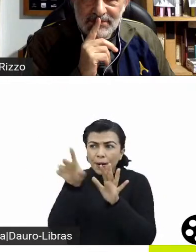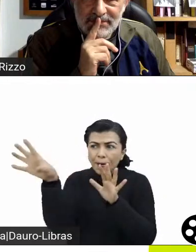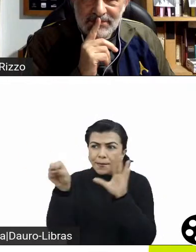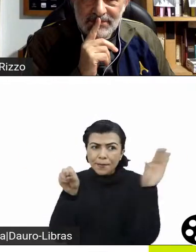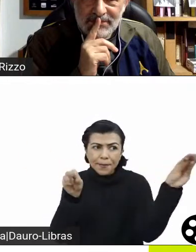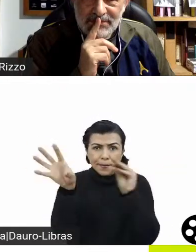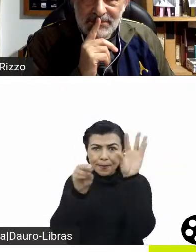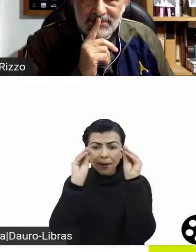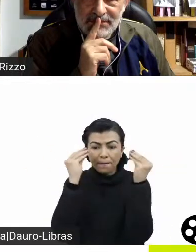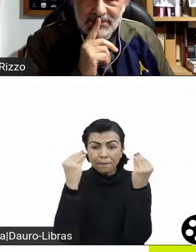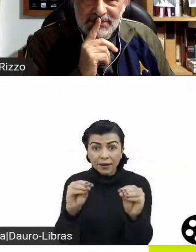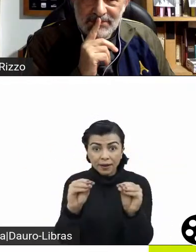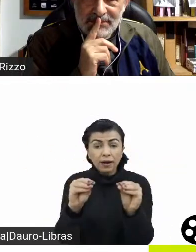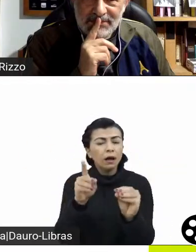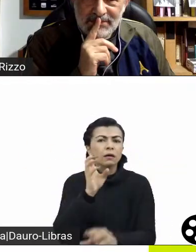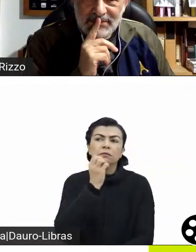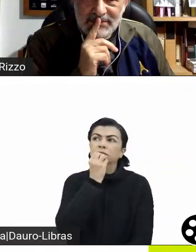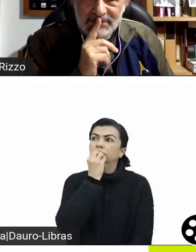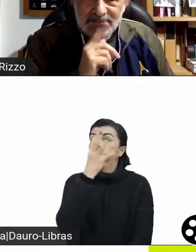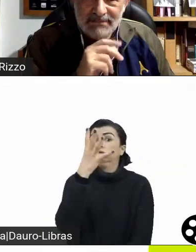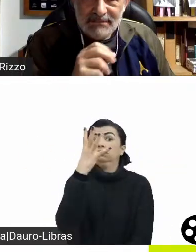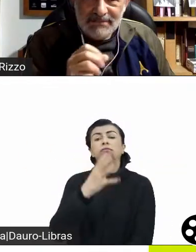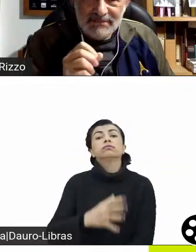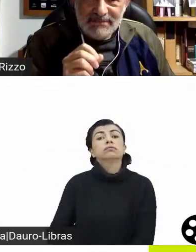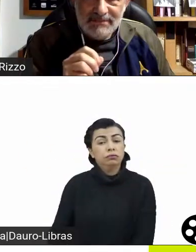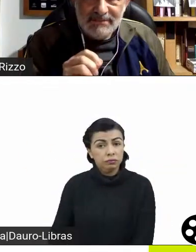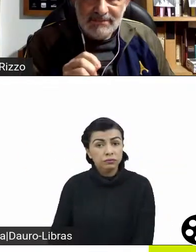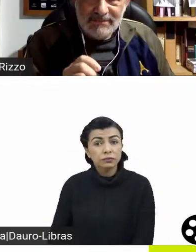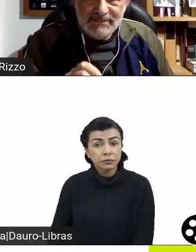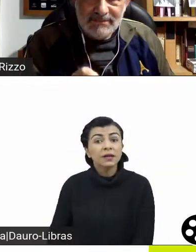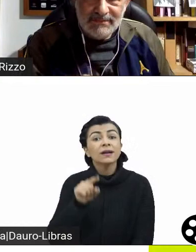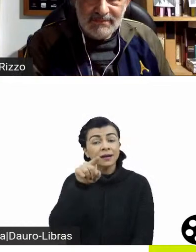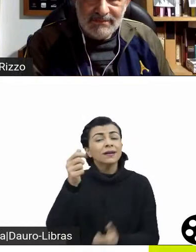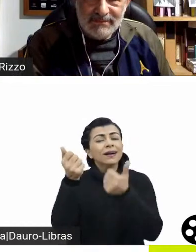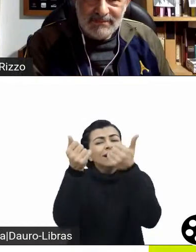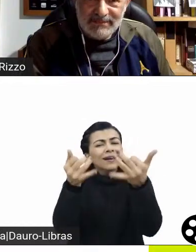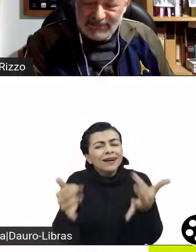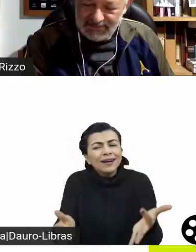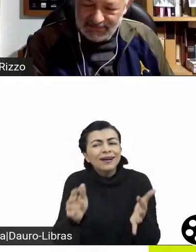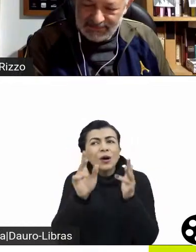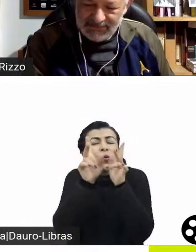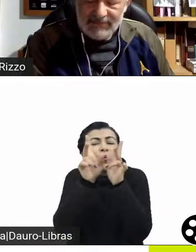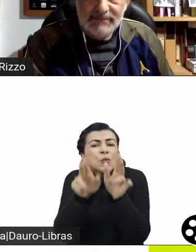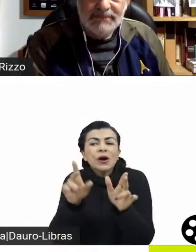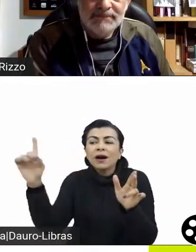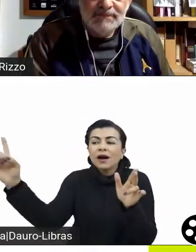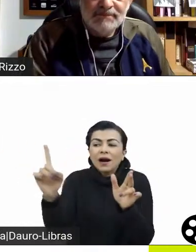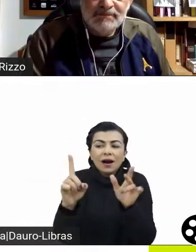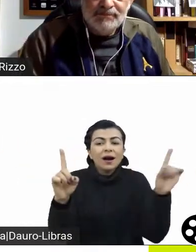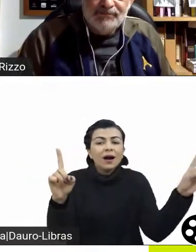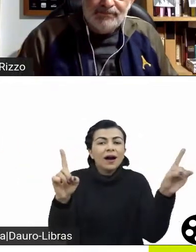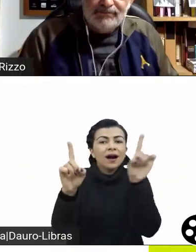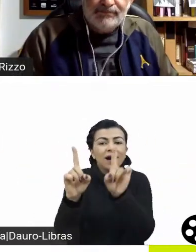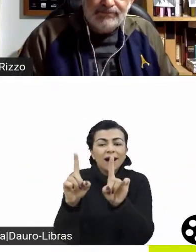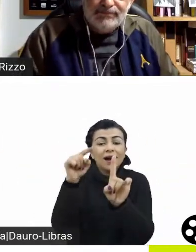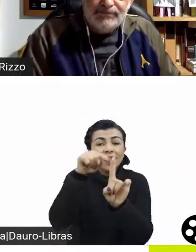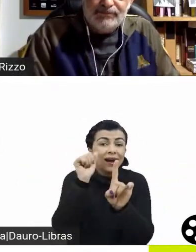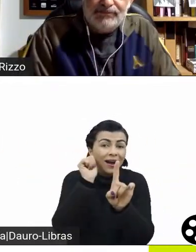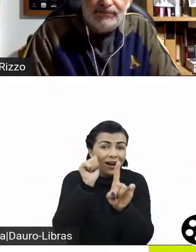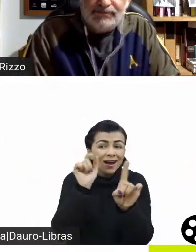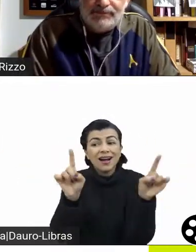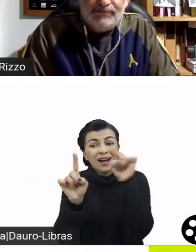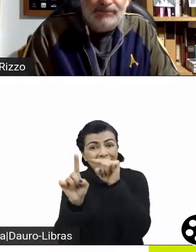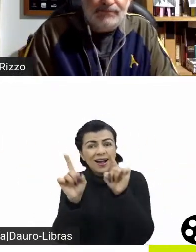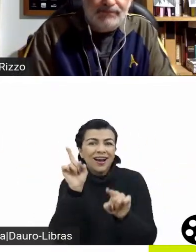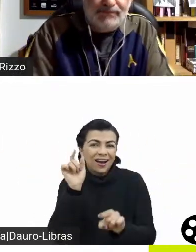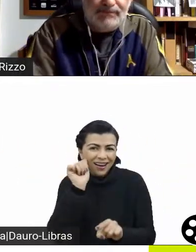uma das cenas mais fortes do filme que é essa curva que o Sérgio estava falando de onde as duas personagens tanto a Ronda contra a Muriel se encontram que